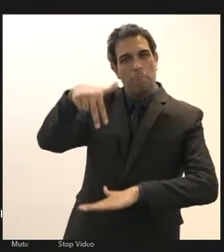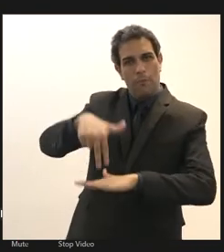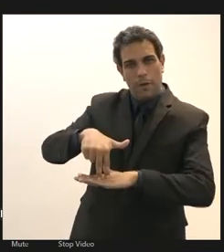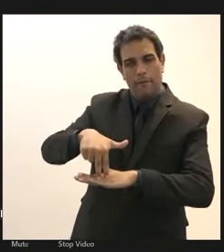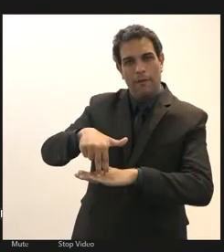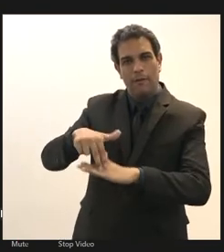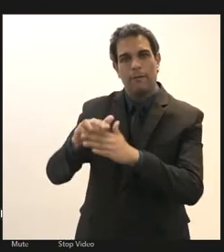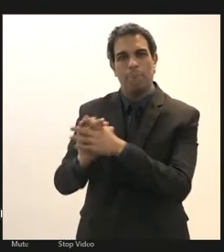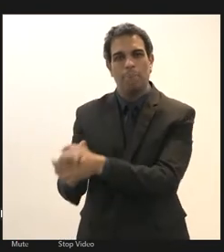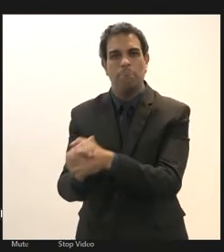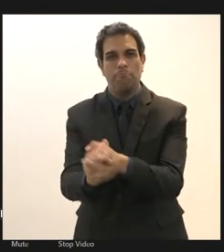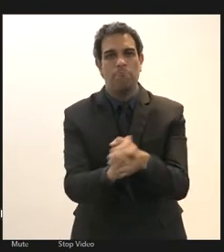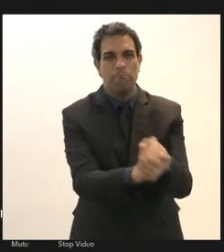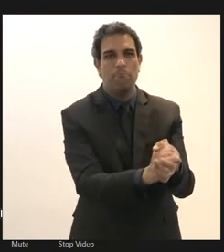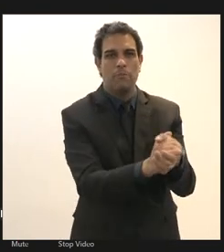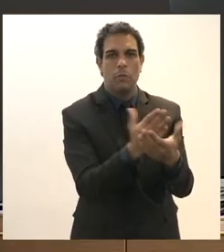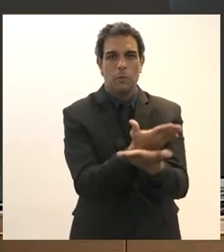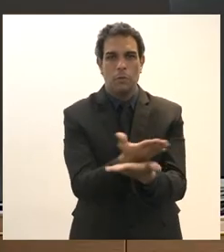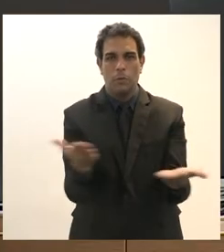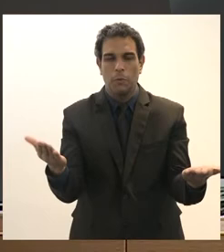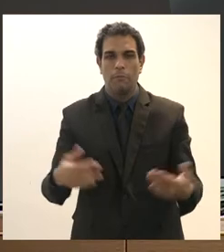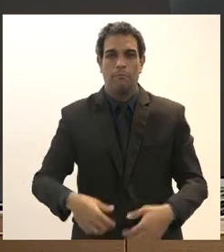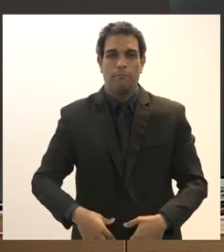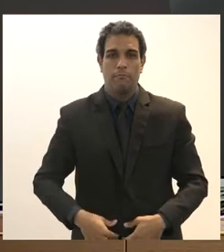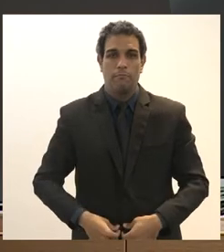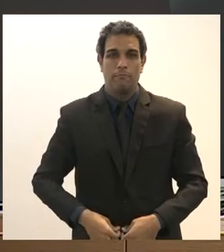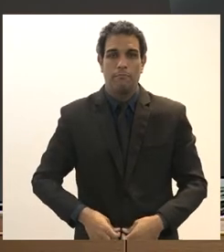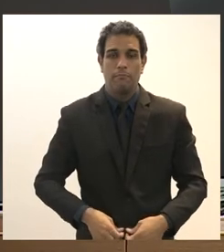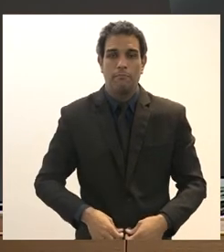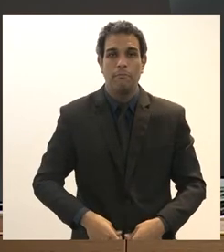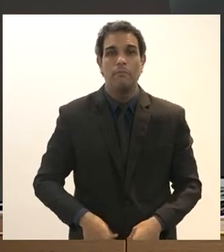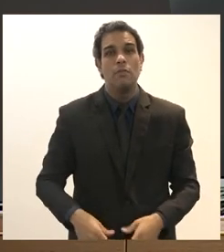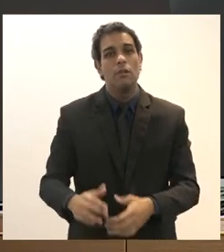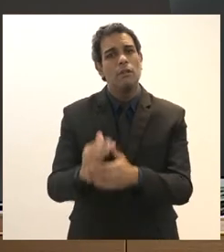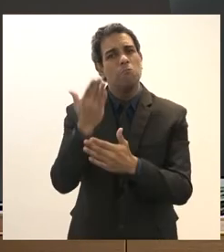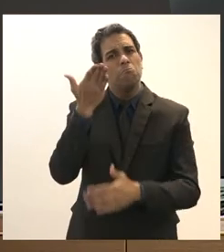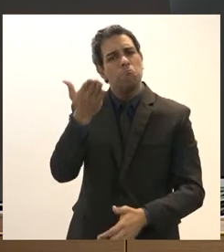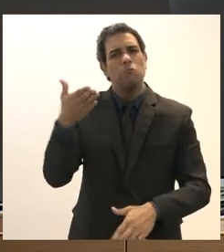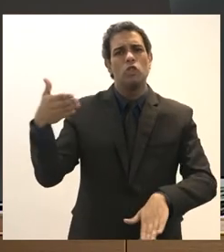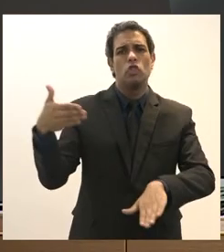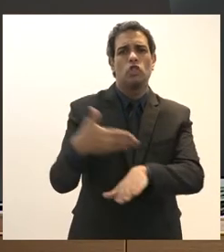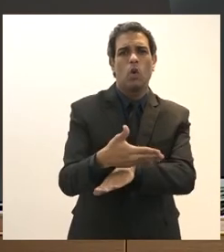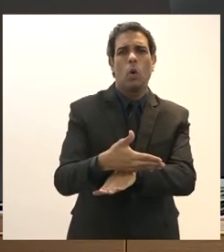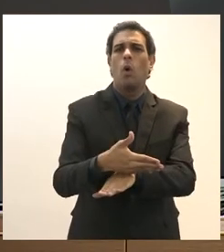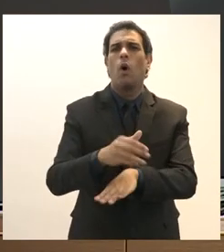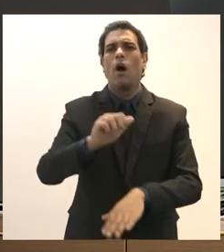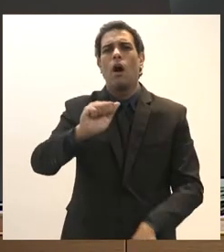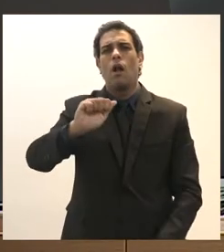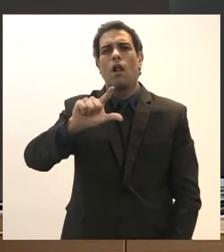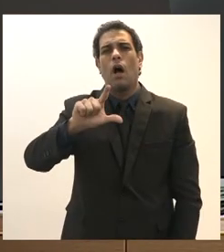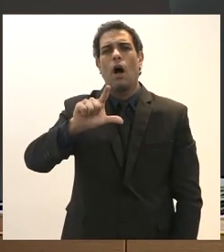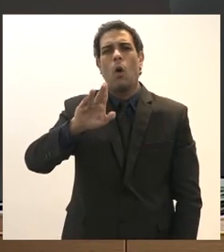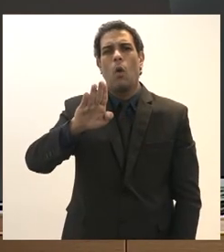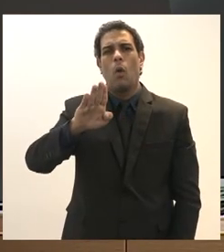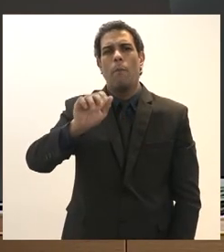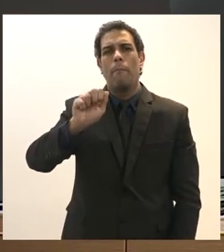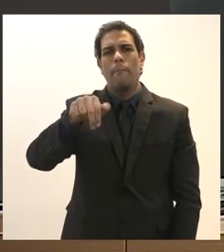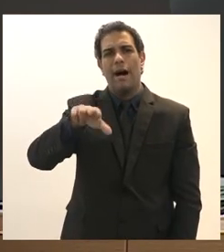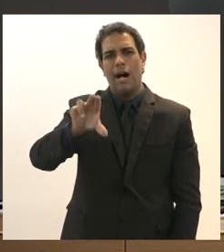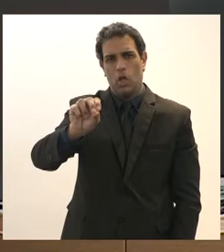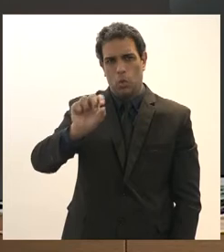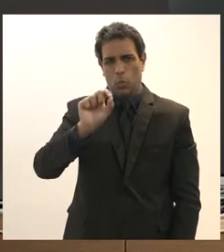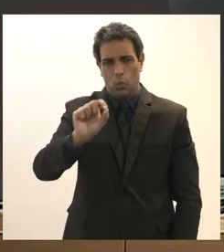estou aqui acompanhando vocês obrigado deputado muito obrigado Albano Albano já chegou aí sim por favor